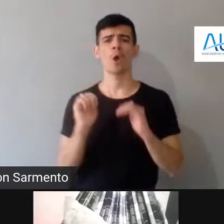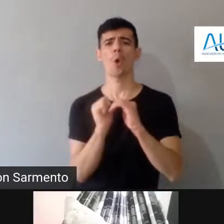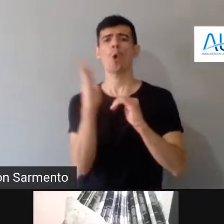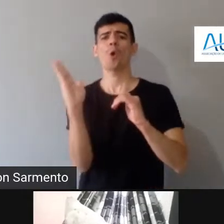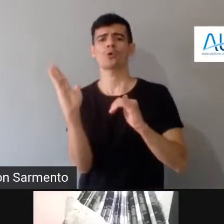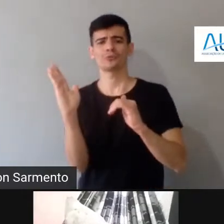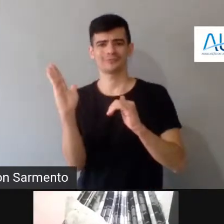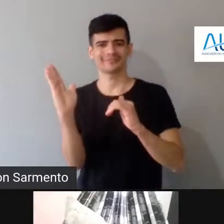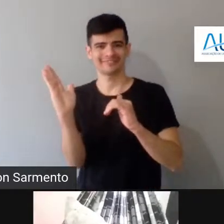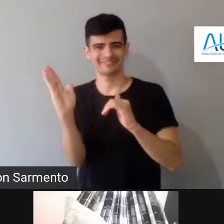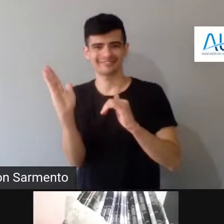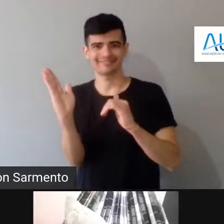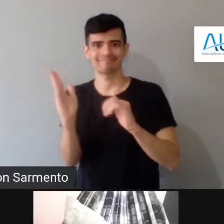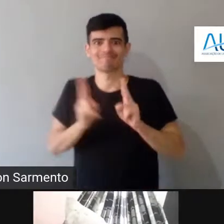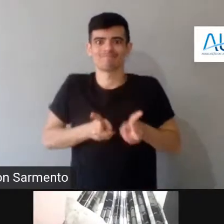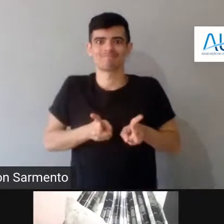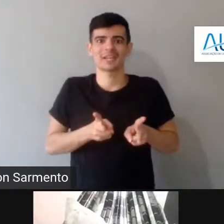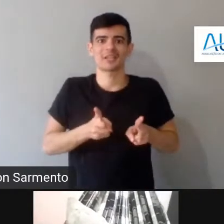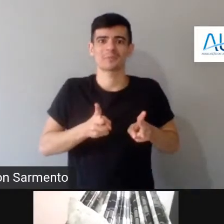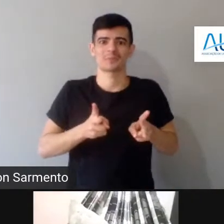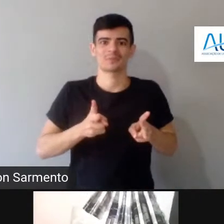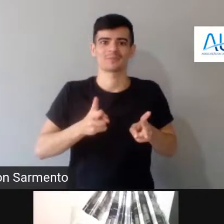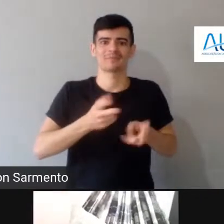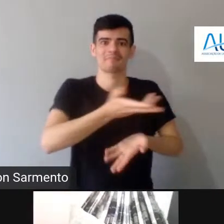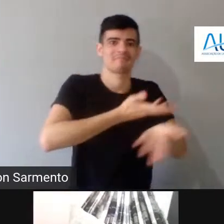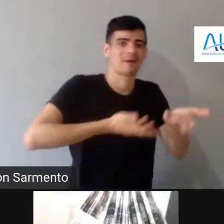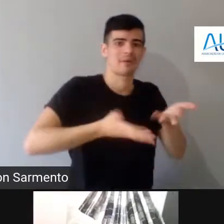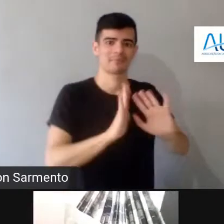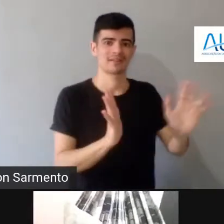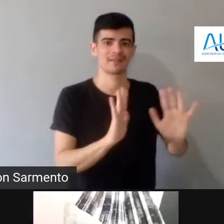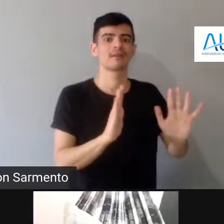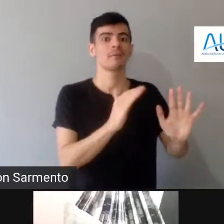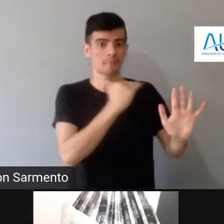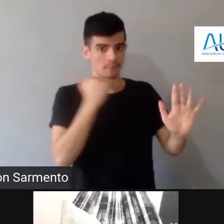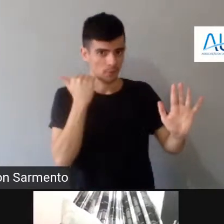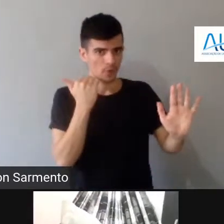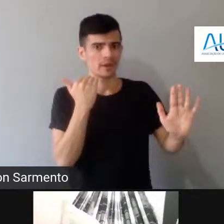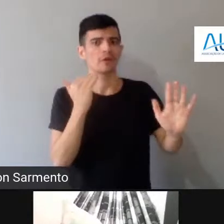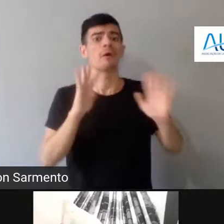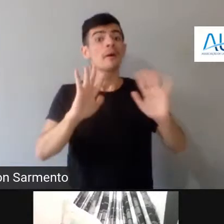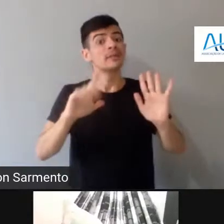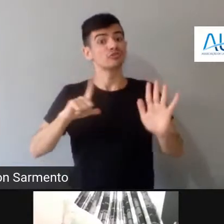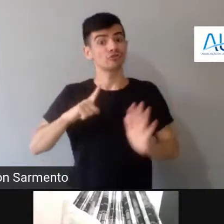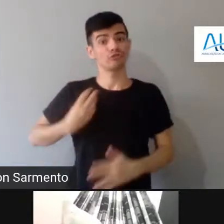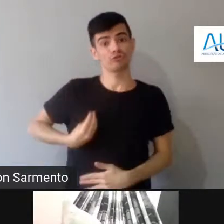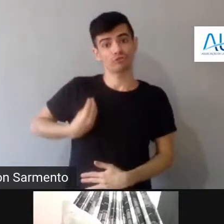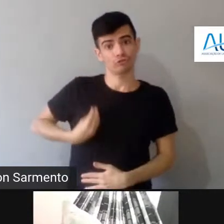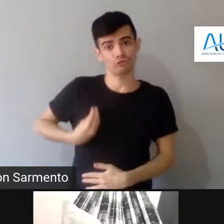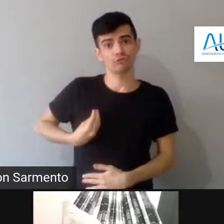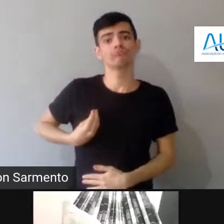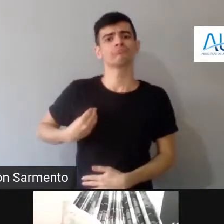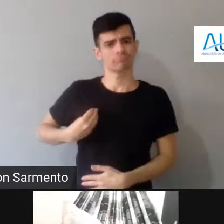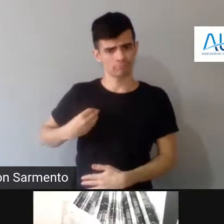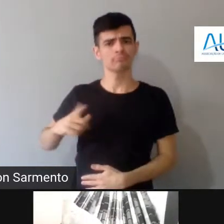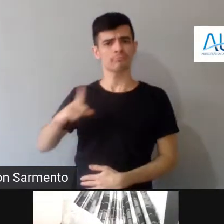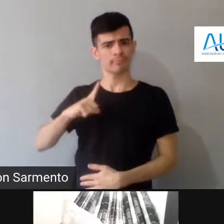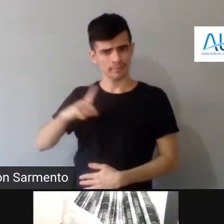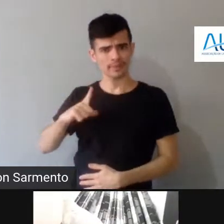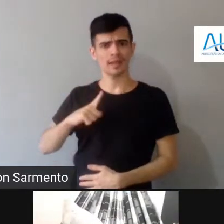perspectivas, sabedoria, conhecimento, a fala deles, né? Porque